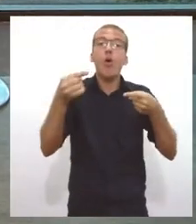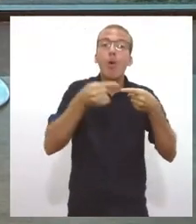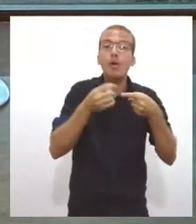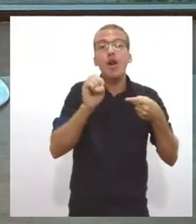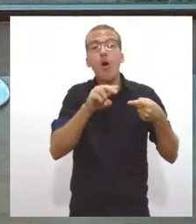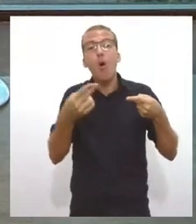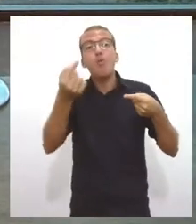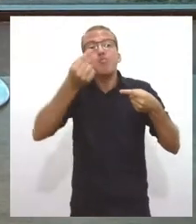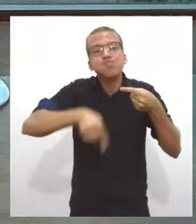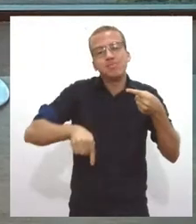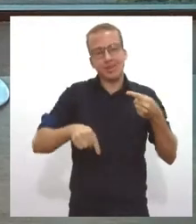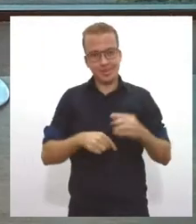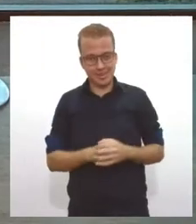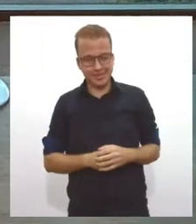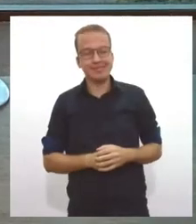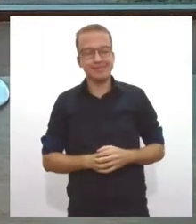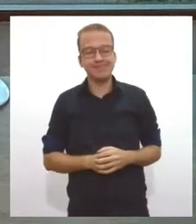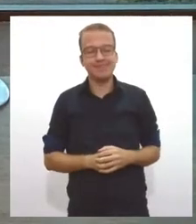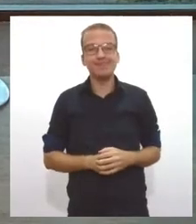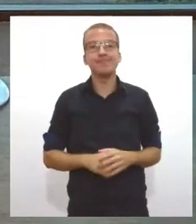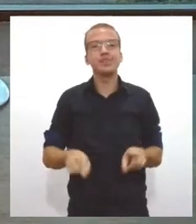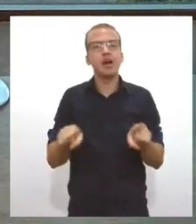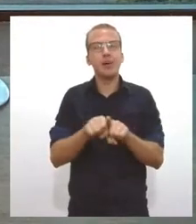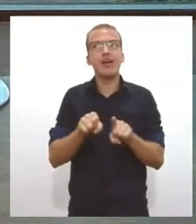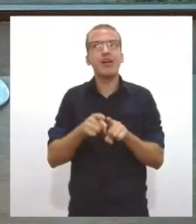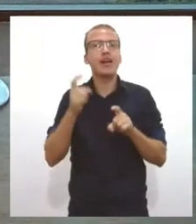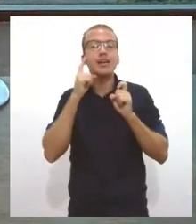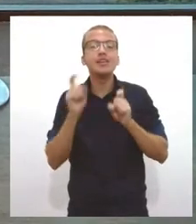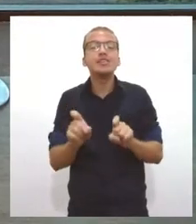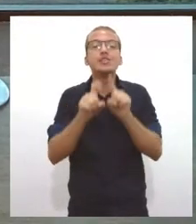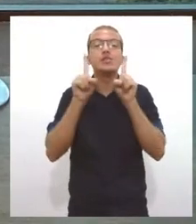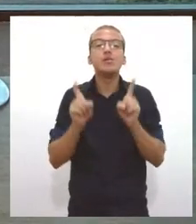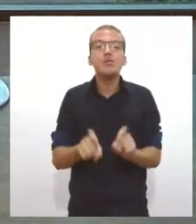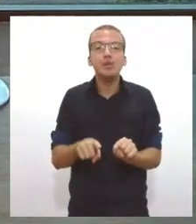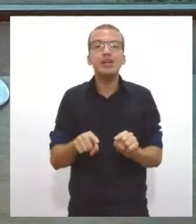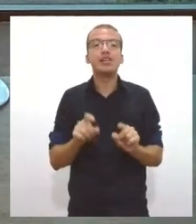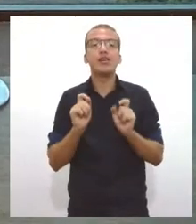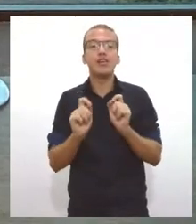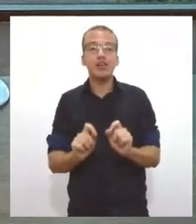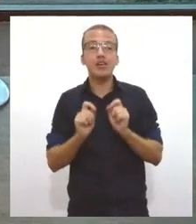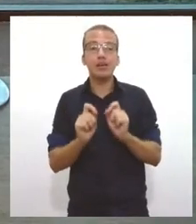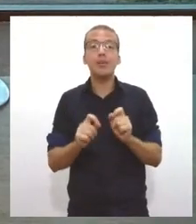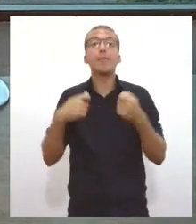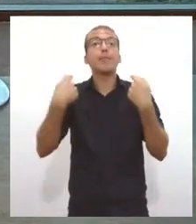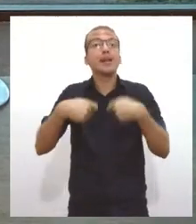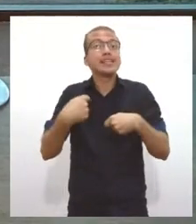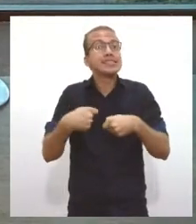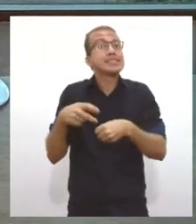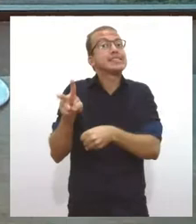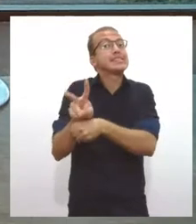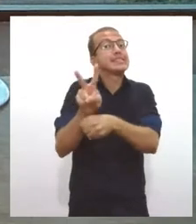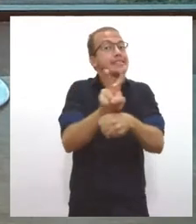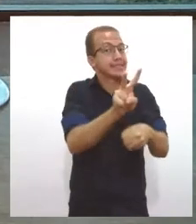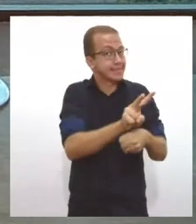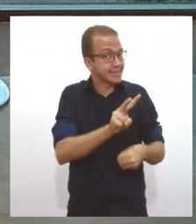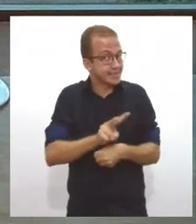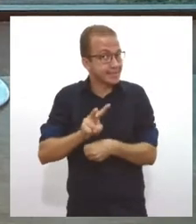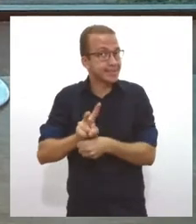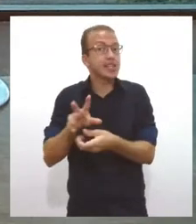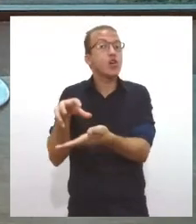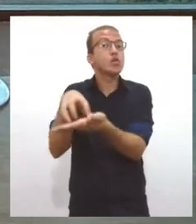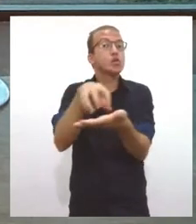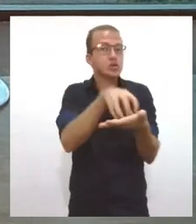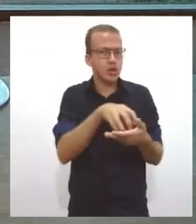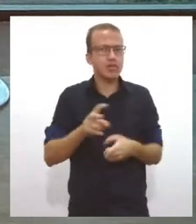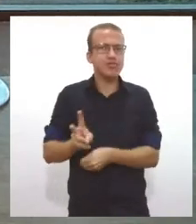aí fica aquele questionamento também de que tem que haver essa fiscalização, Se os nossos órgãos fiscalizadores aqui no